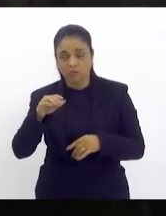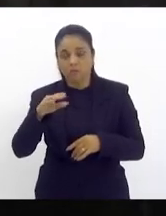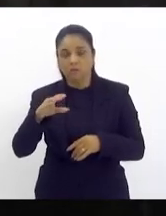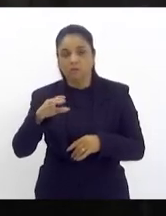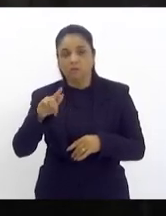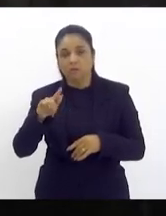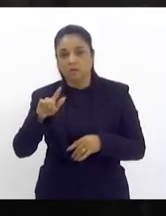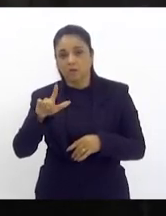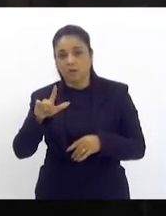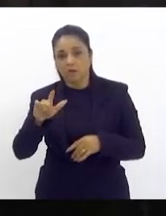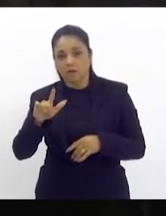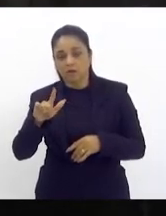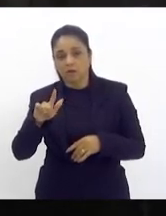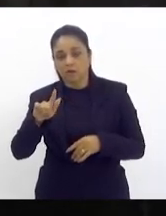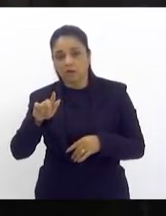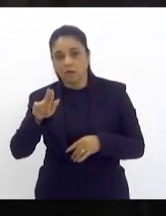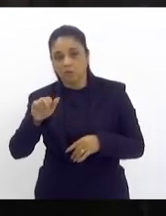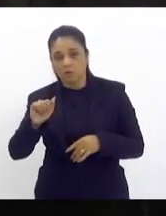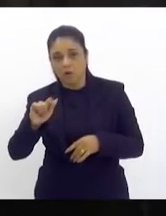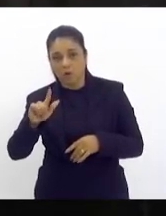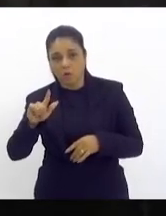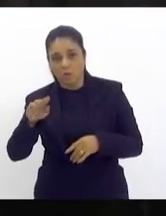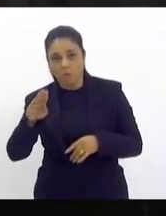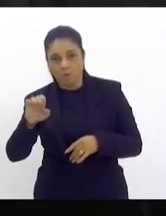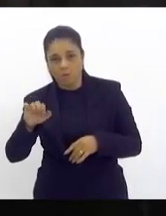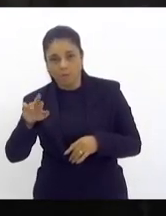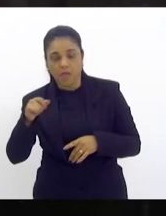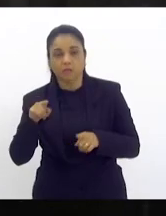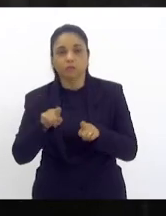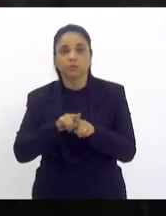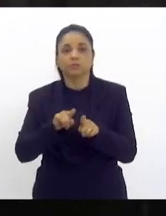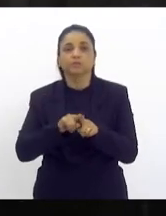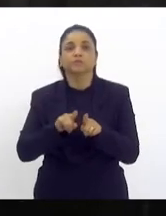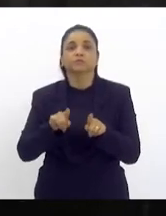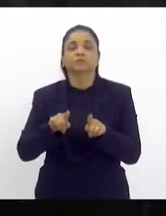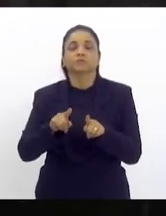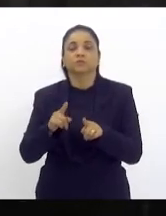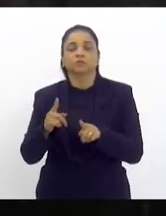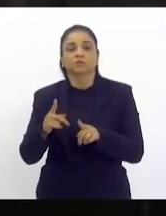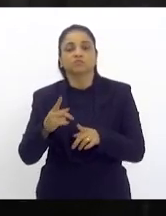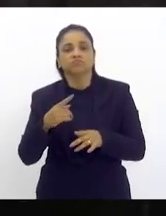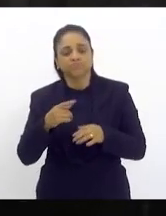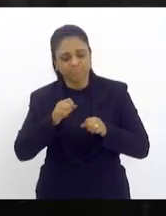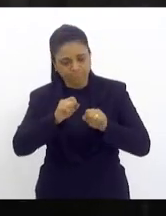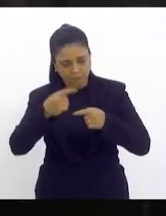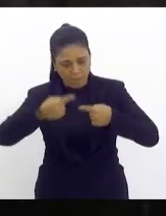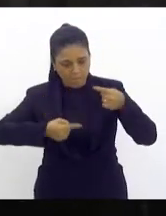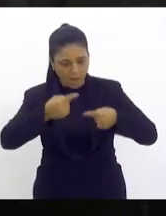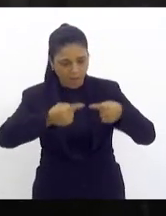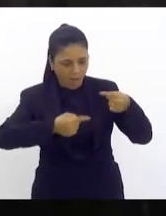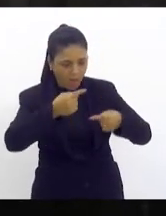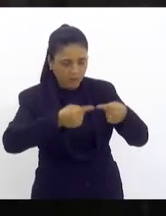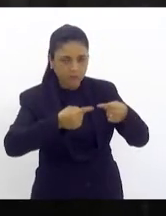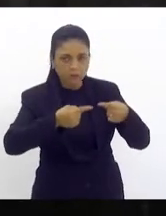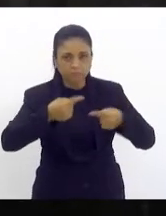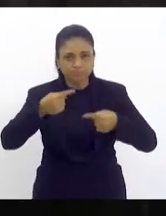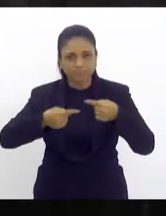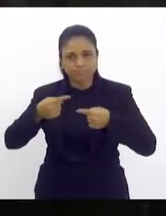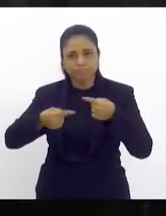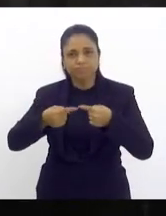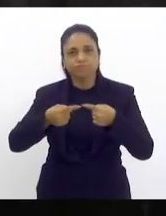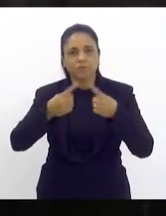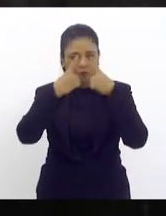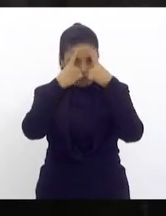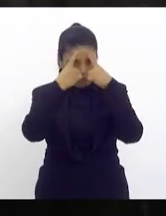debate sobre a violência na qual podemos aqui nesse plenário fazer um debate amplíssimo sobre a questão da